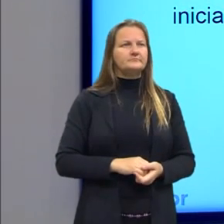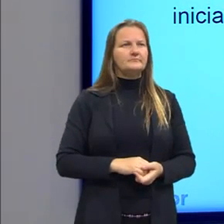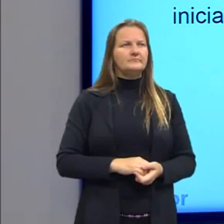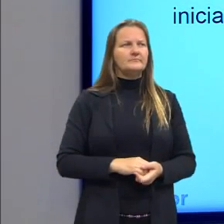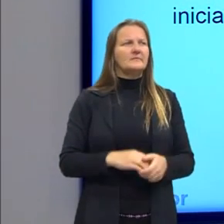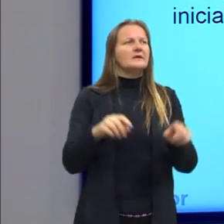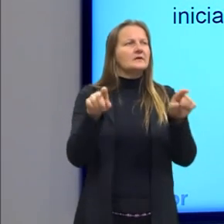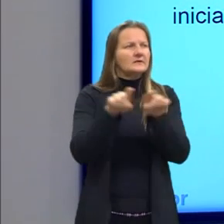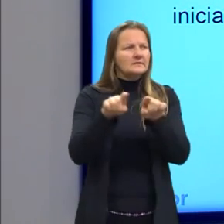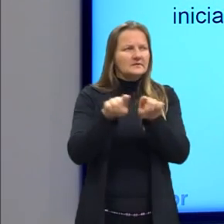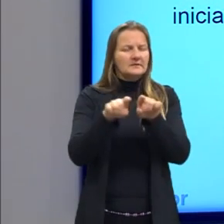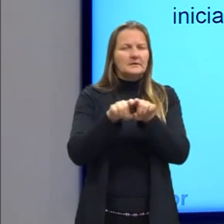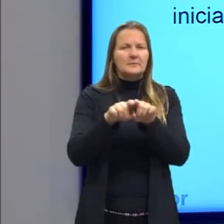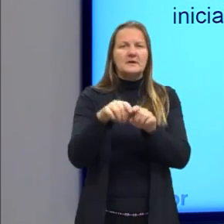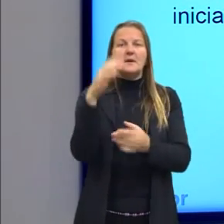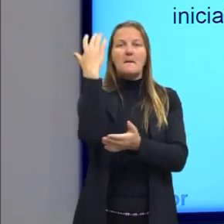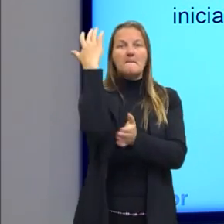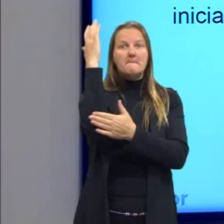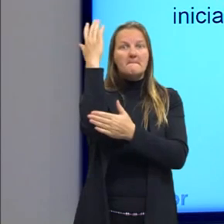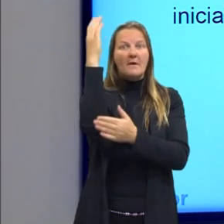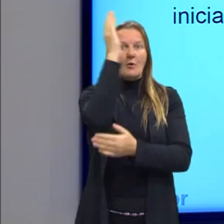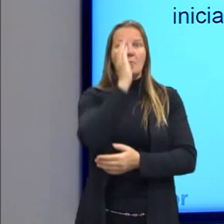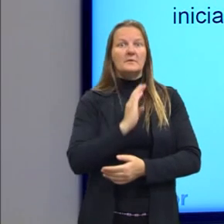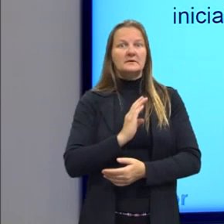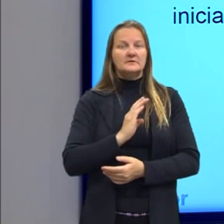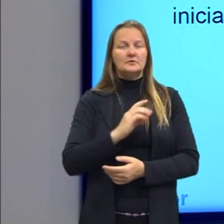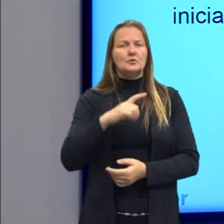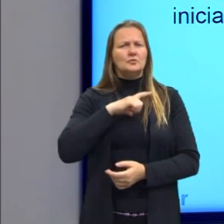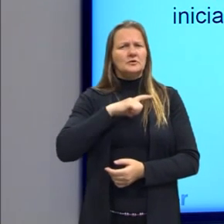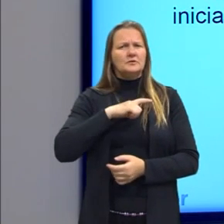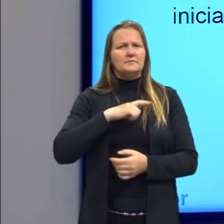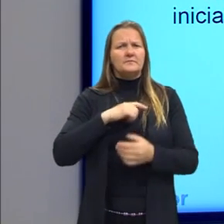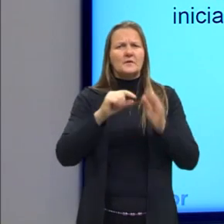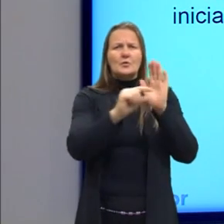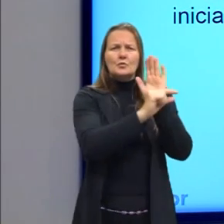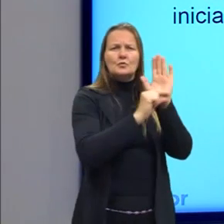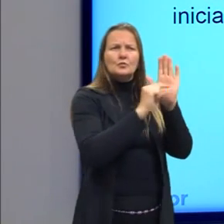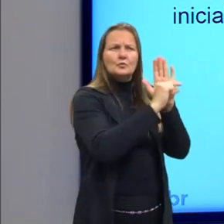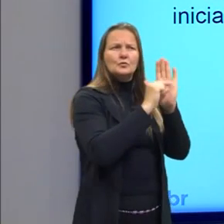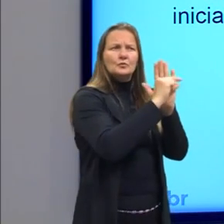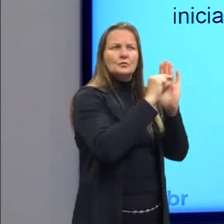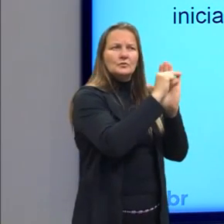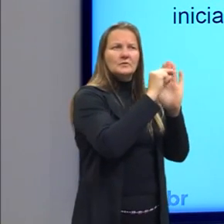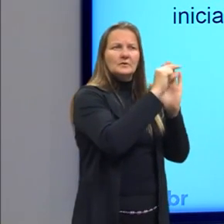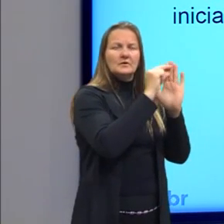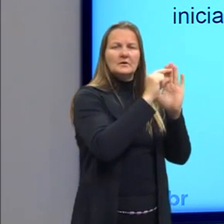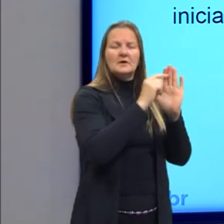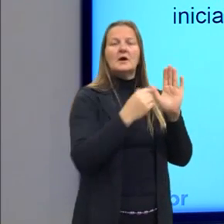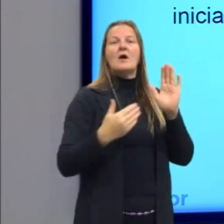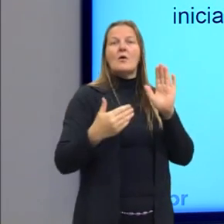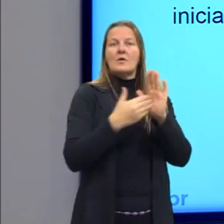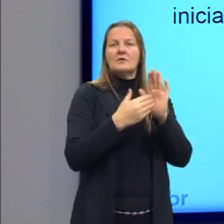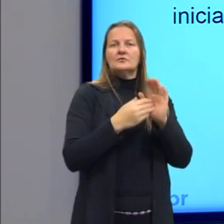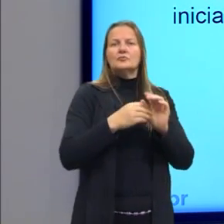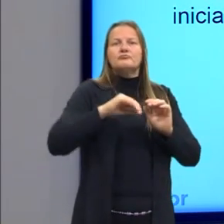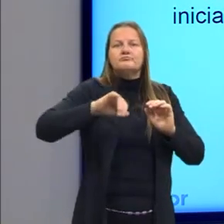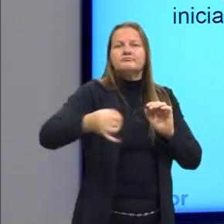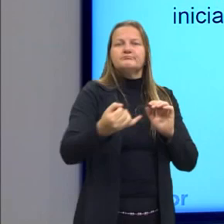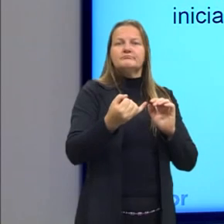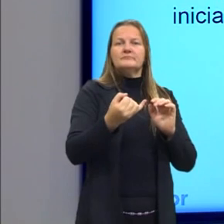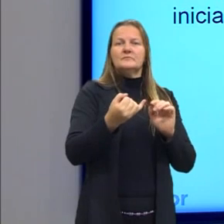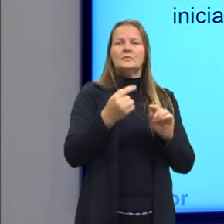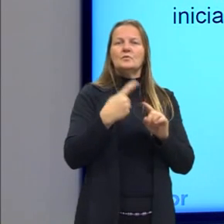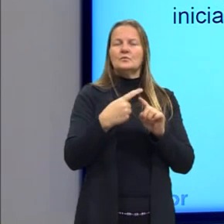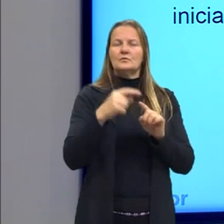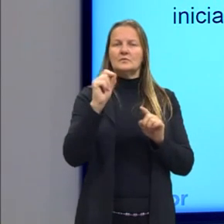Também há muito pau-brasil nestas capitanias de que os mesmos moradores alcançam grande proveito, o